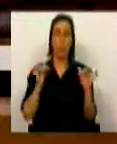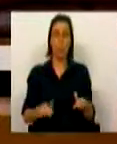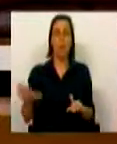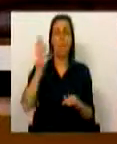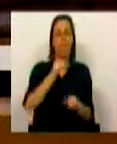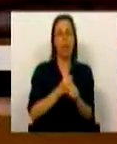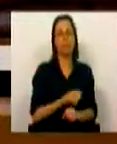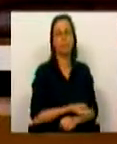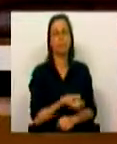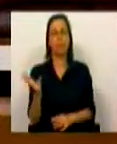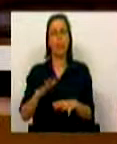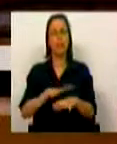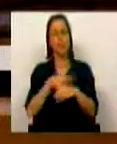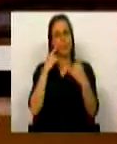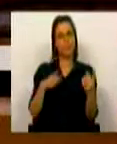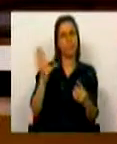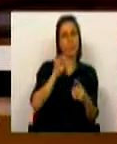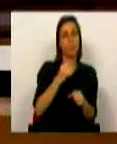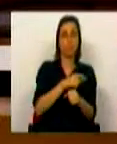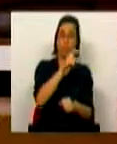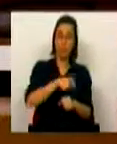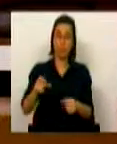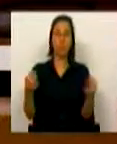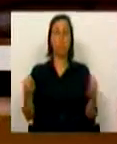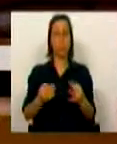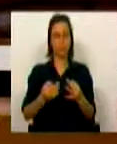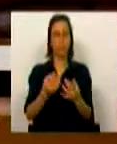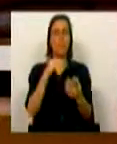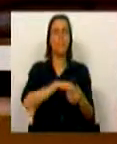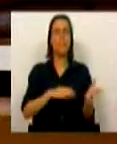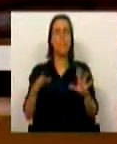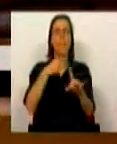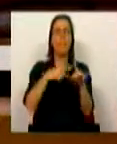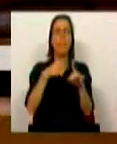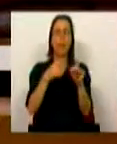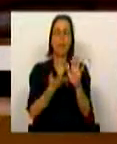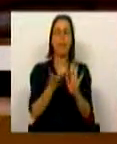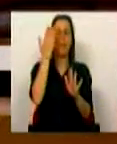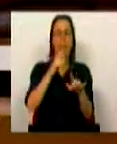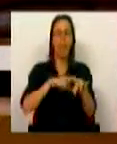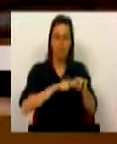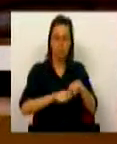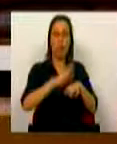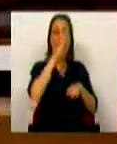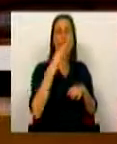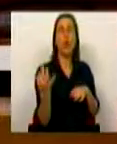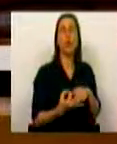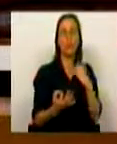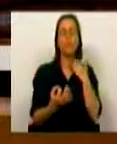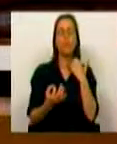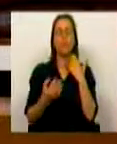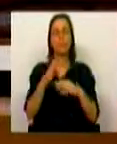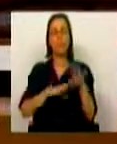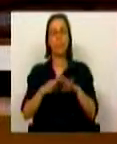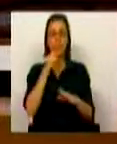mais trabalhadores na administração pública. Esses trabalhadores tiveram o seu ganho médio aumentado nesta legislatura. Tenham sido